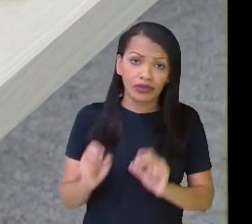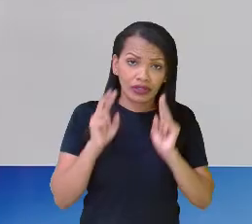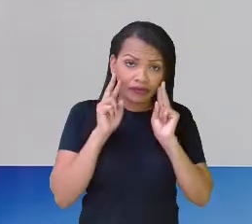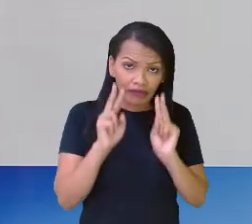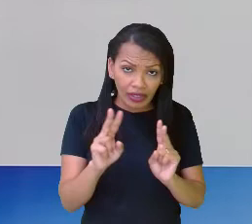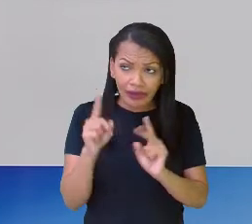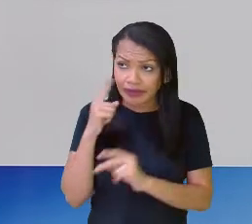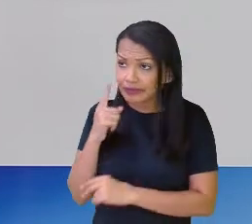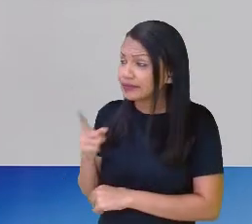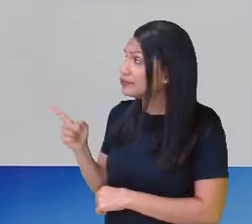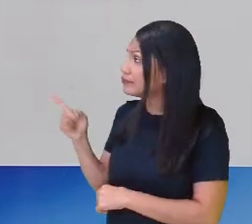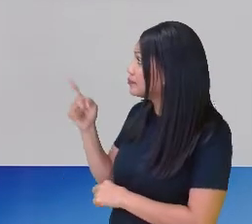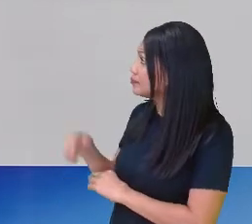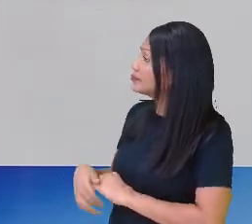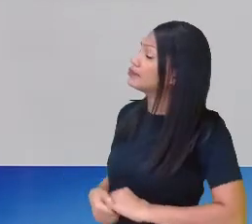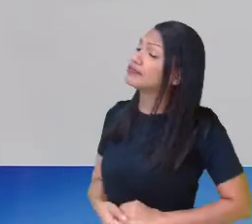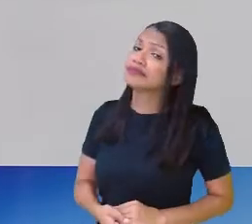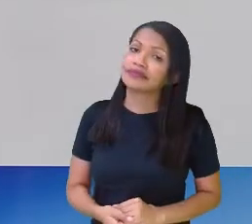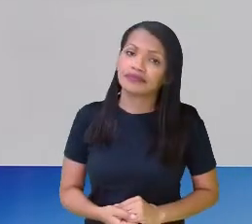Beleza?